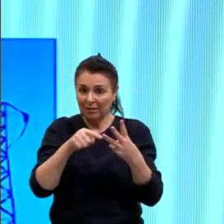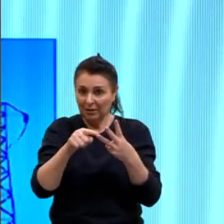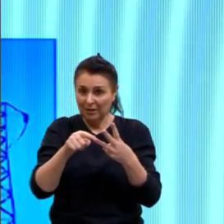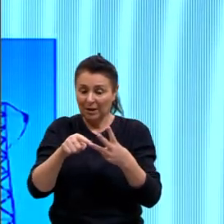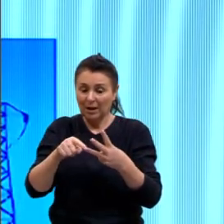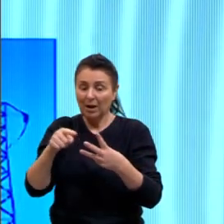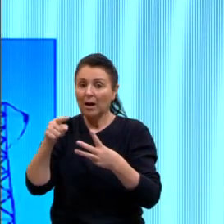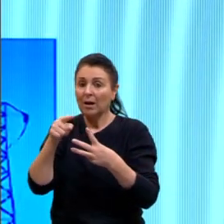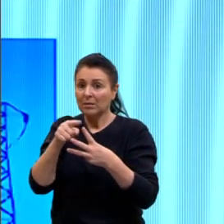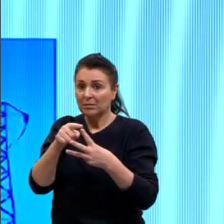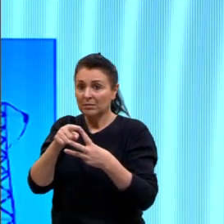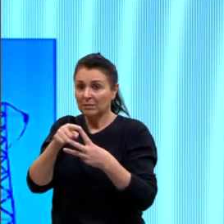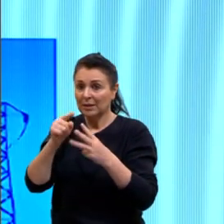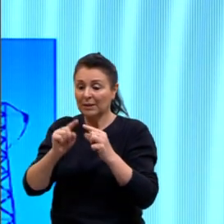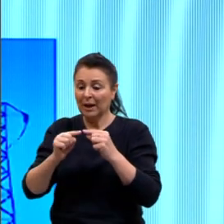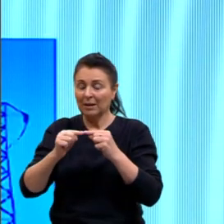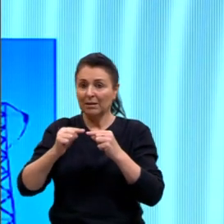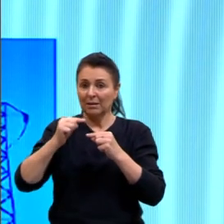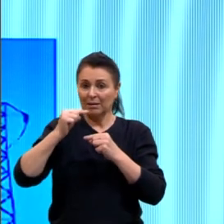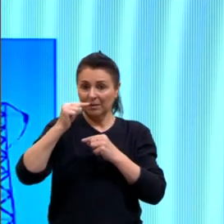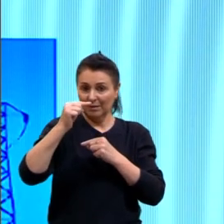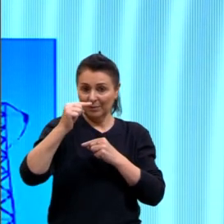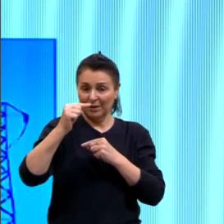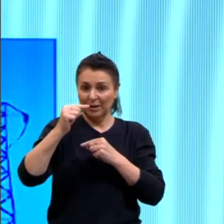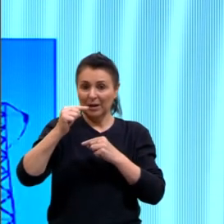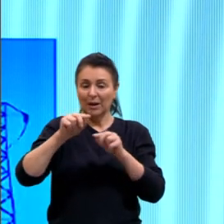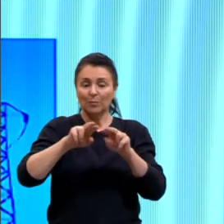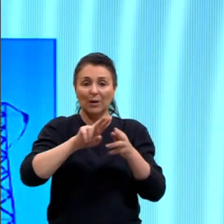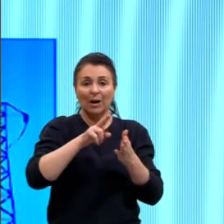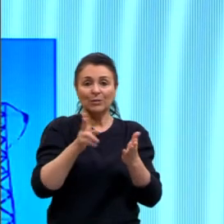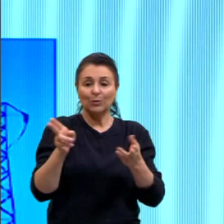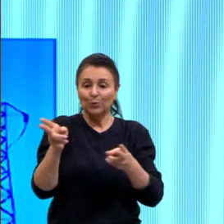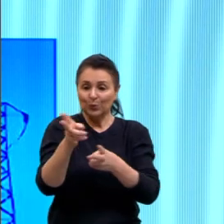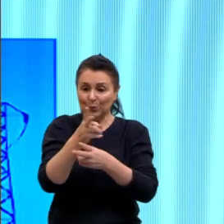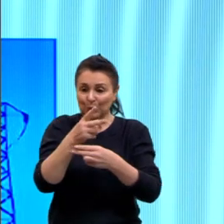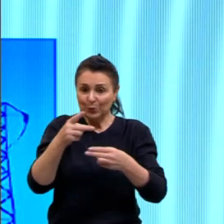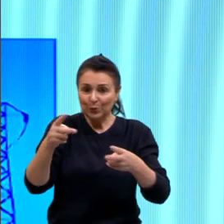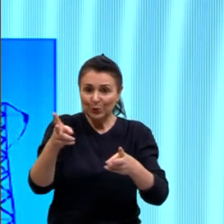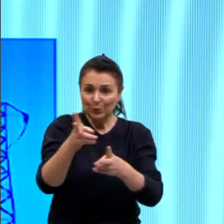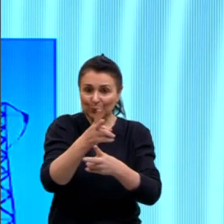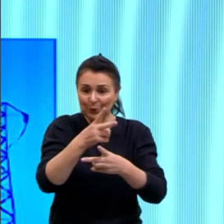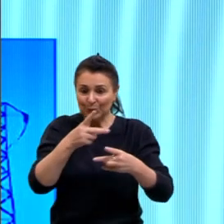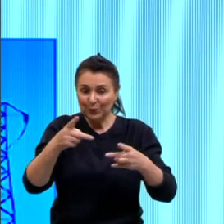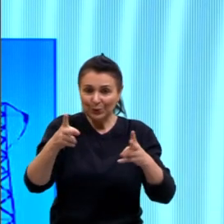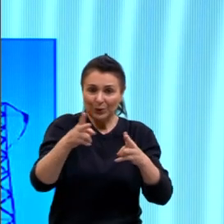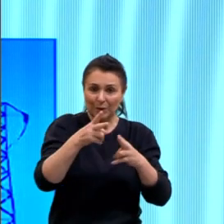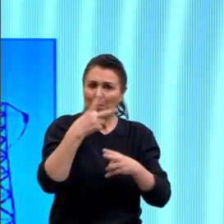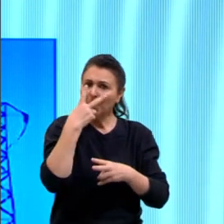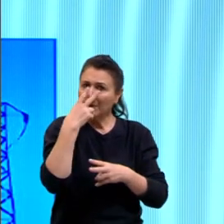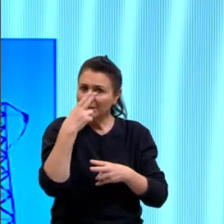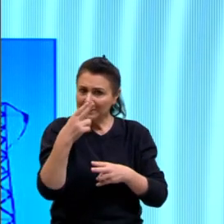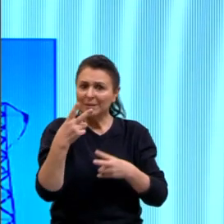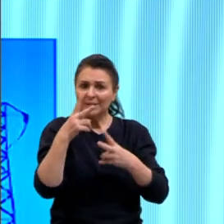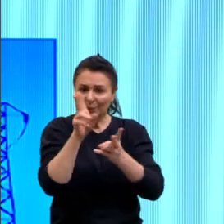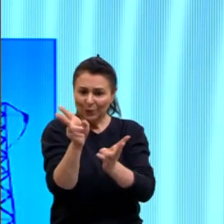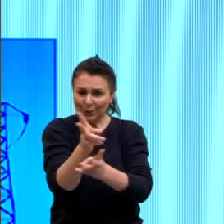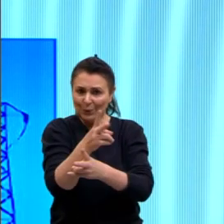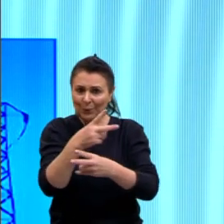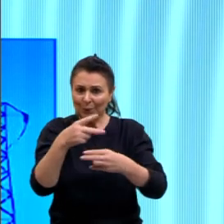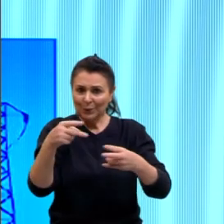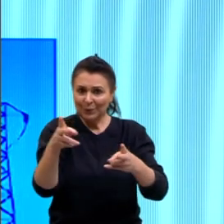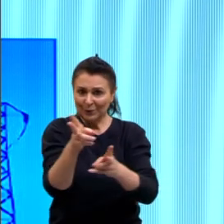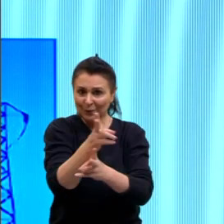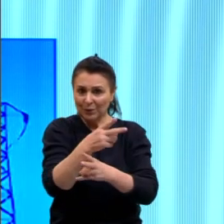justamente a, a ligada às correntes, Agorizada, é como, muito parecido com aquela eólica. Só que, em vez de eu utilizar o,